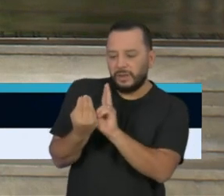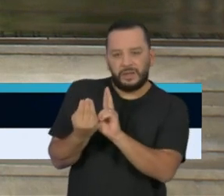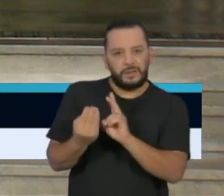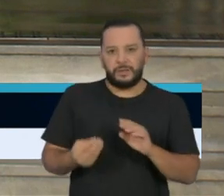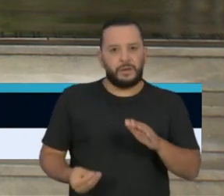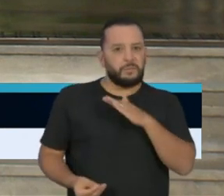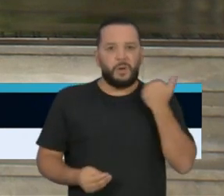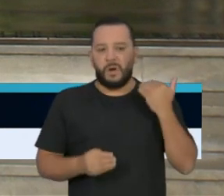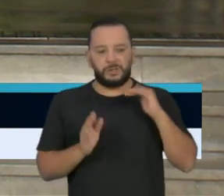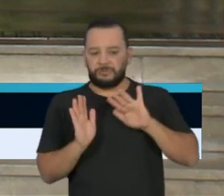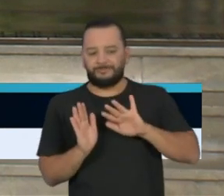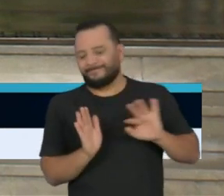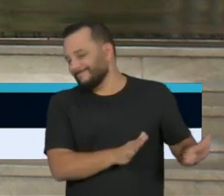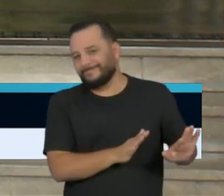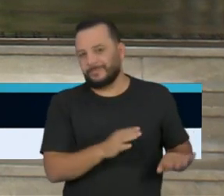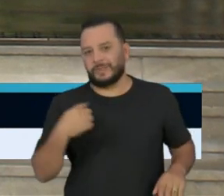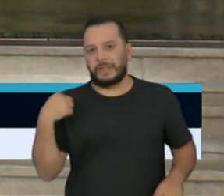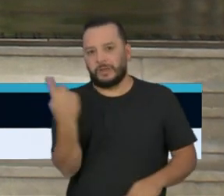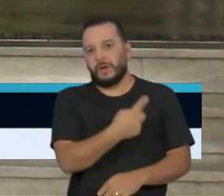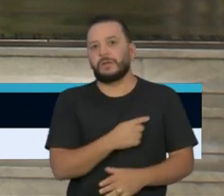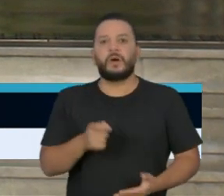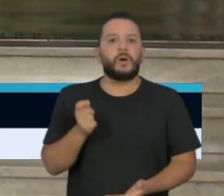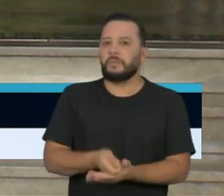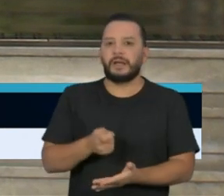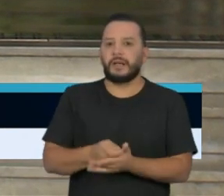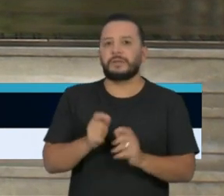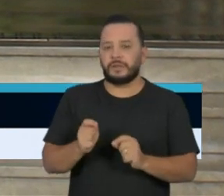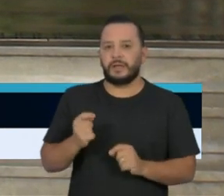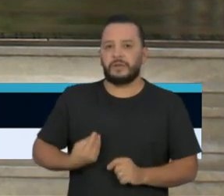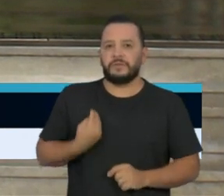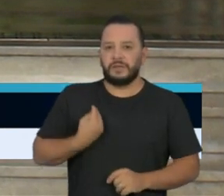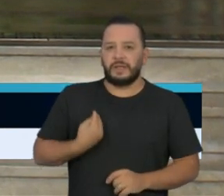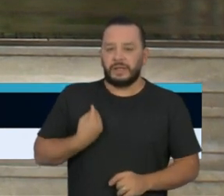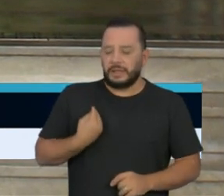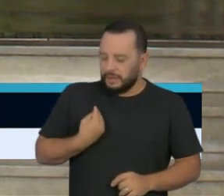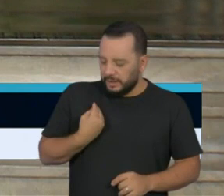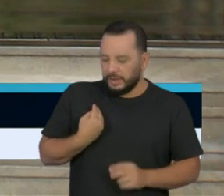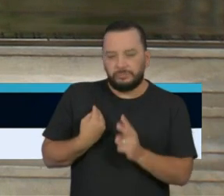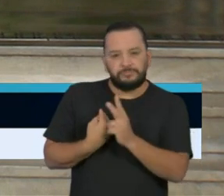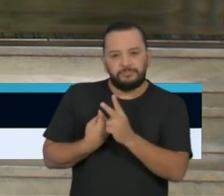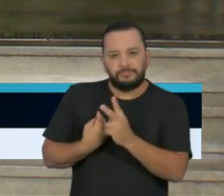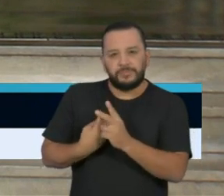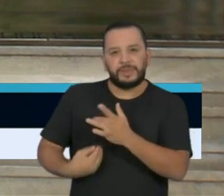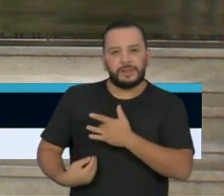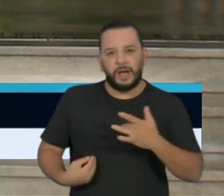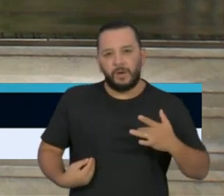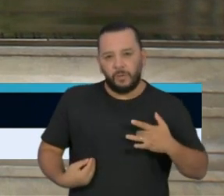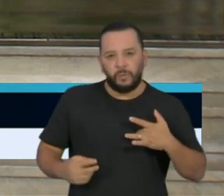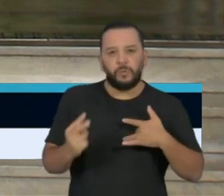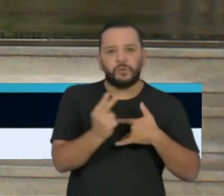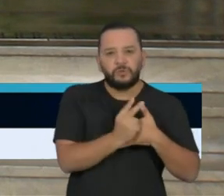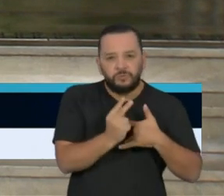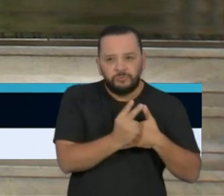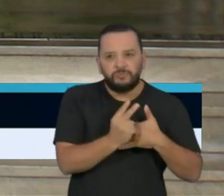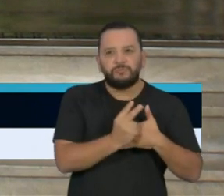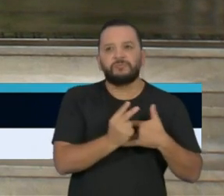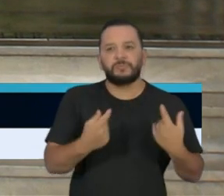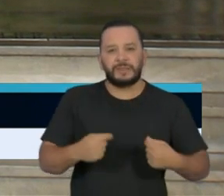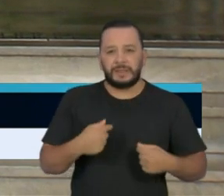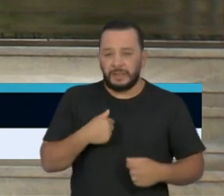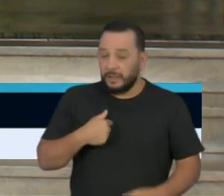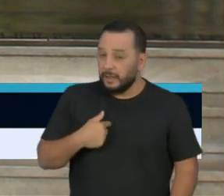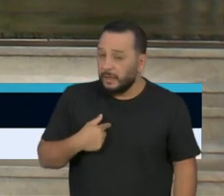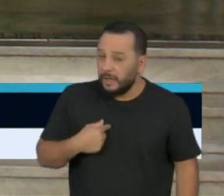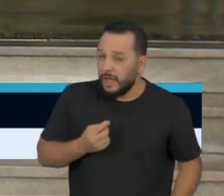O nosso dever, a nossa obrigação é cultivar a vida, cultivar a saúde e não a morte. Não dê atenção para informações